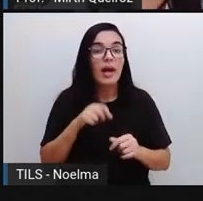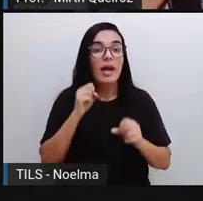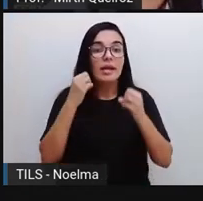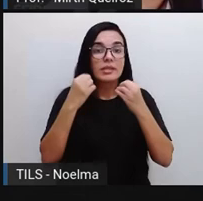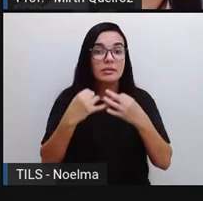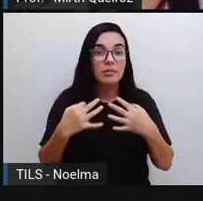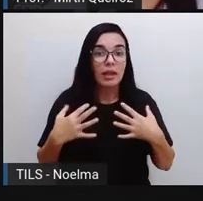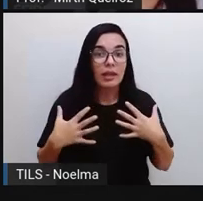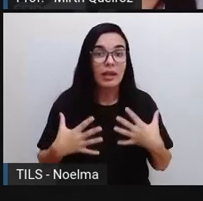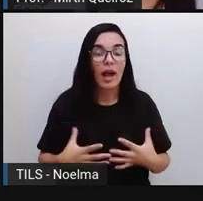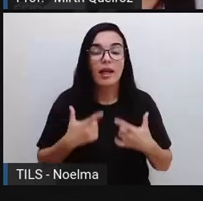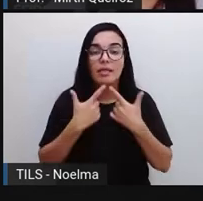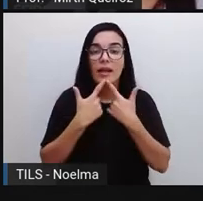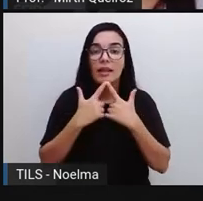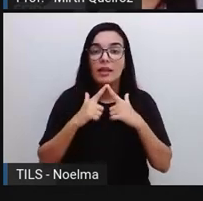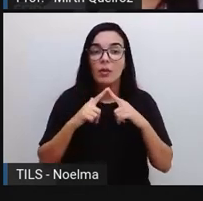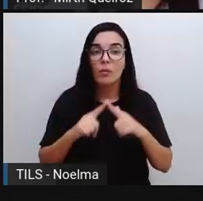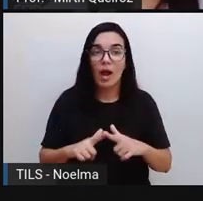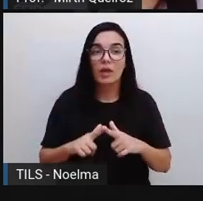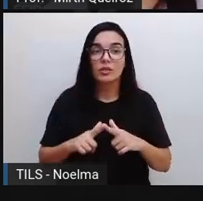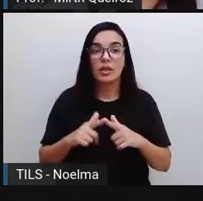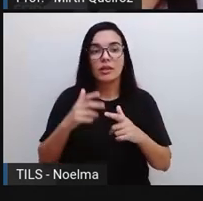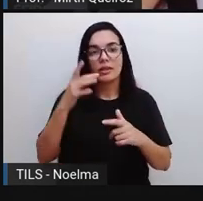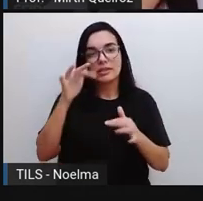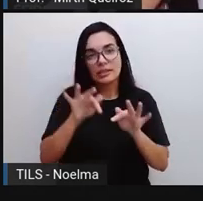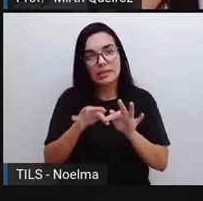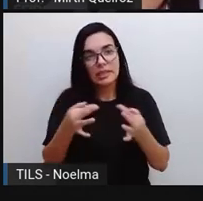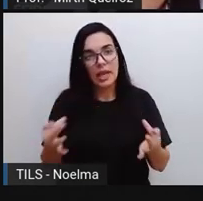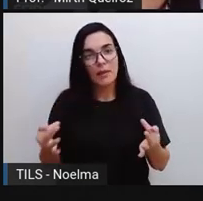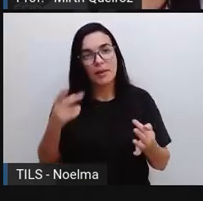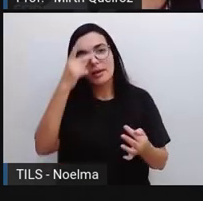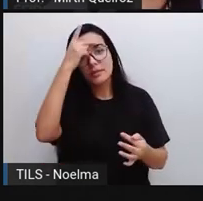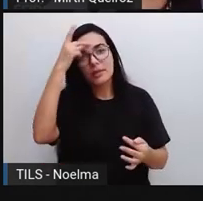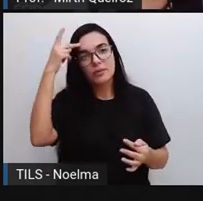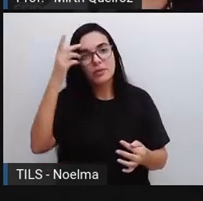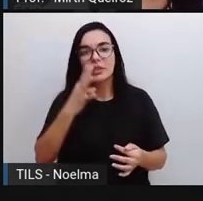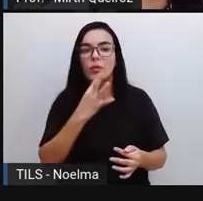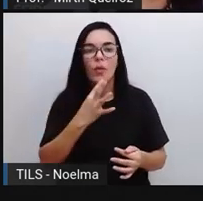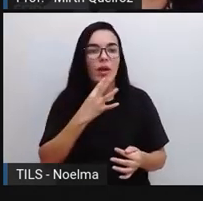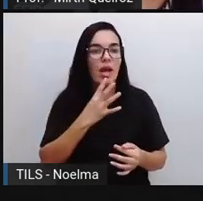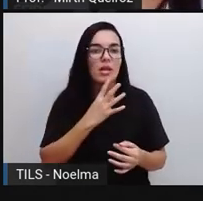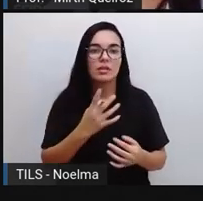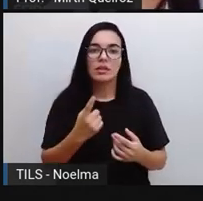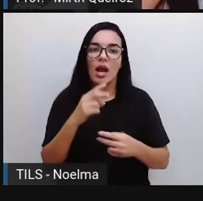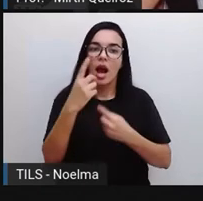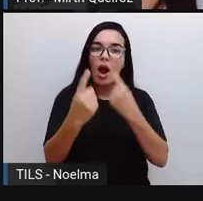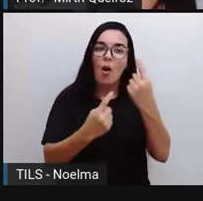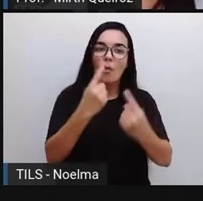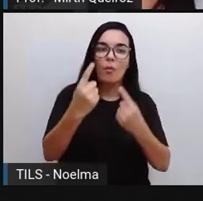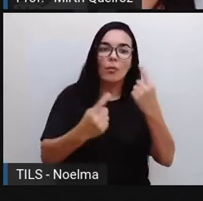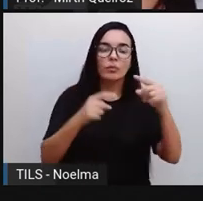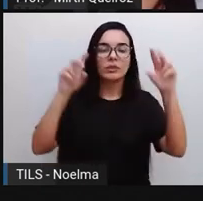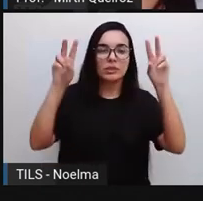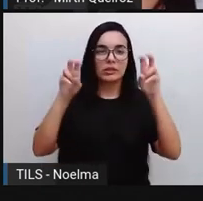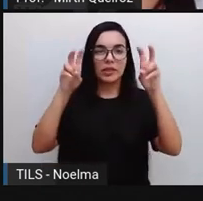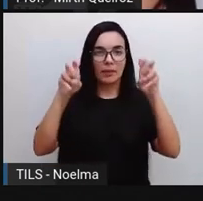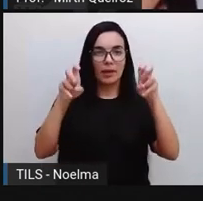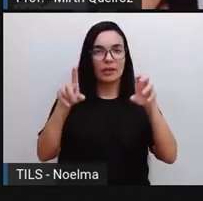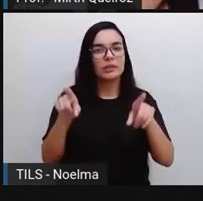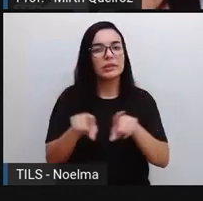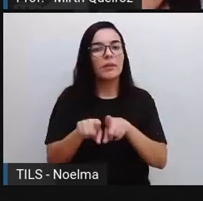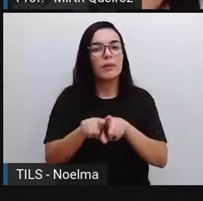compreensível ao grande público. Geralmente, ele é organizado em parágrafos e colunas.